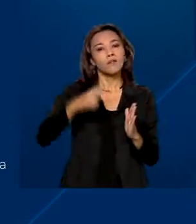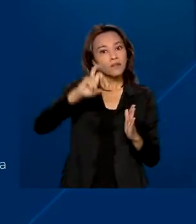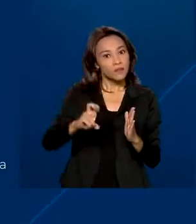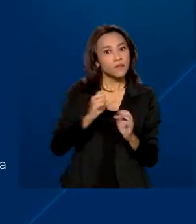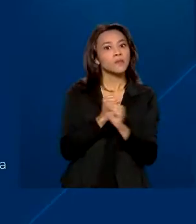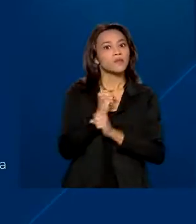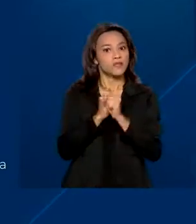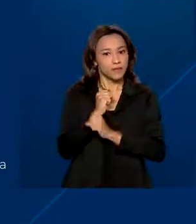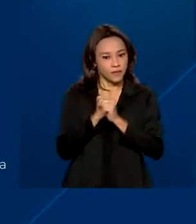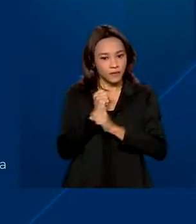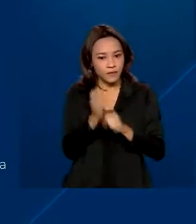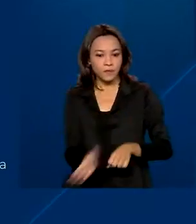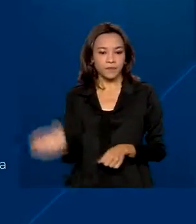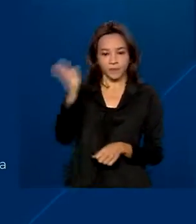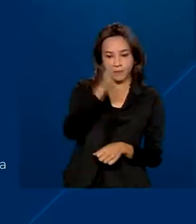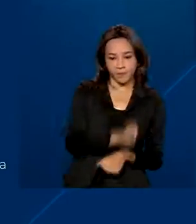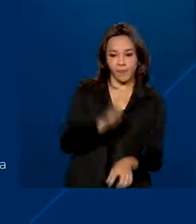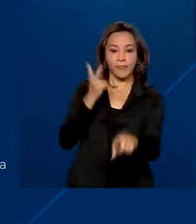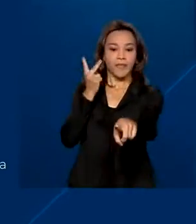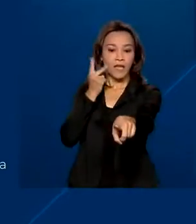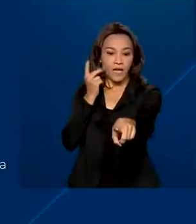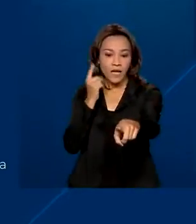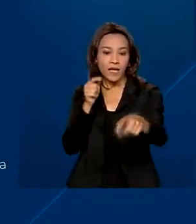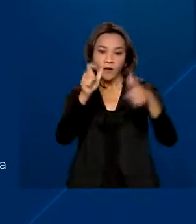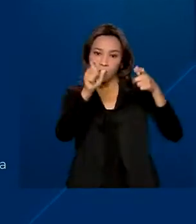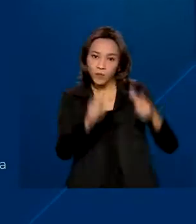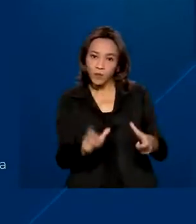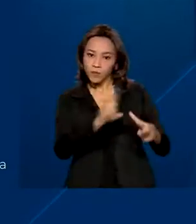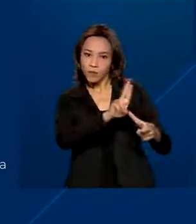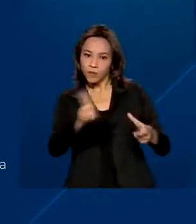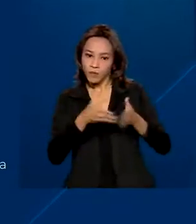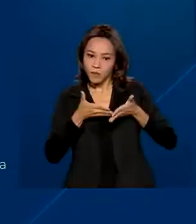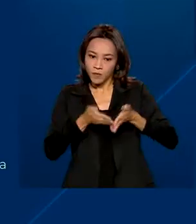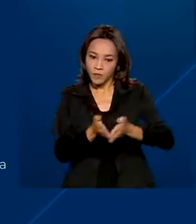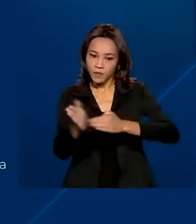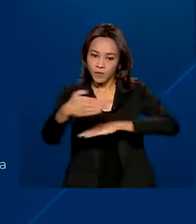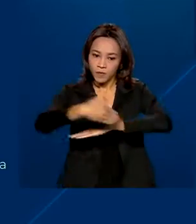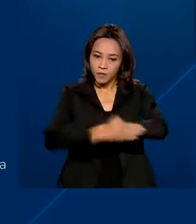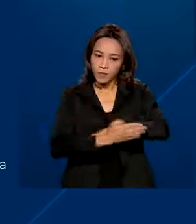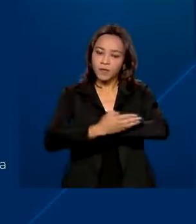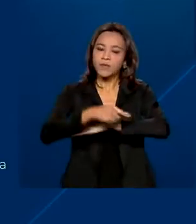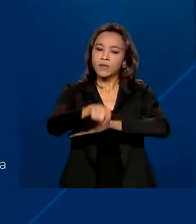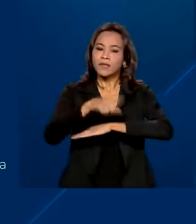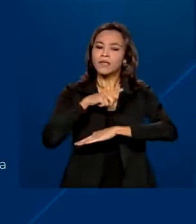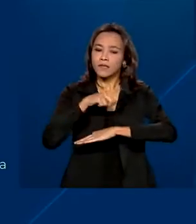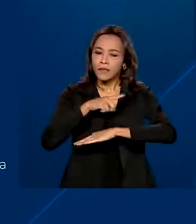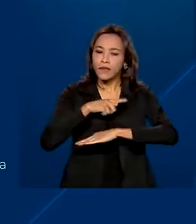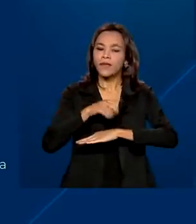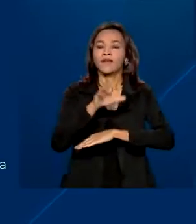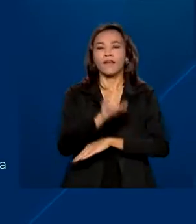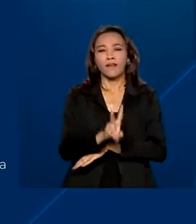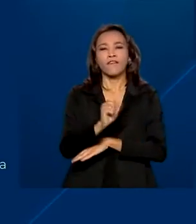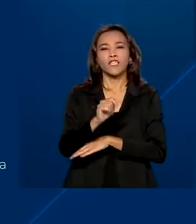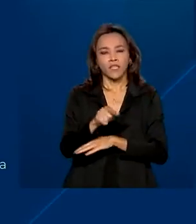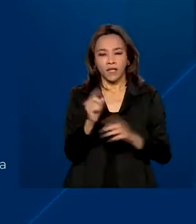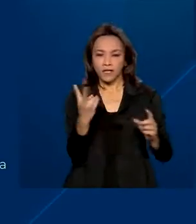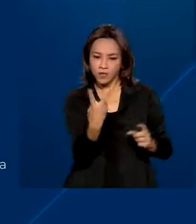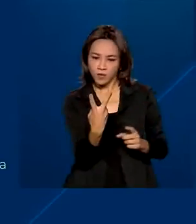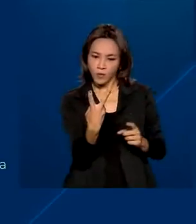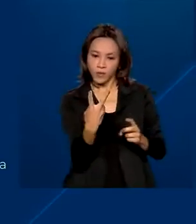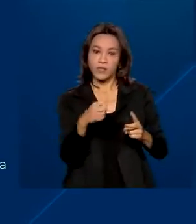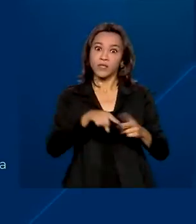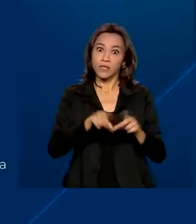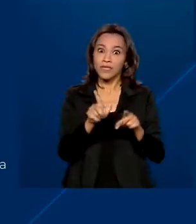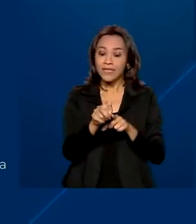anos. No Ceará, área fica no porto de Fortaleza e também movimenta granéis e vegetais, especialmente